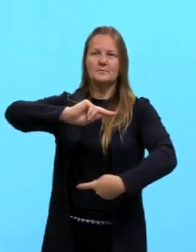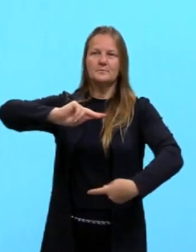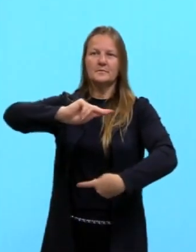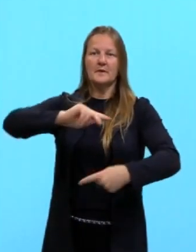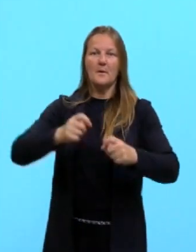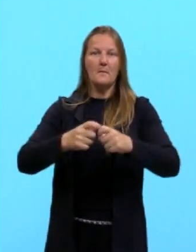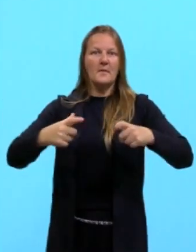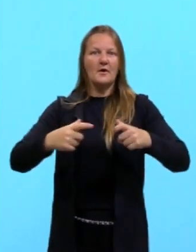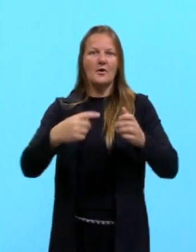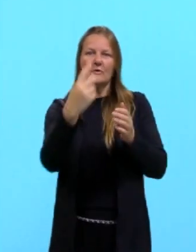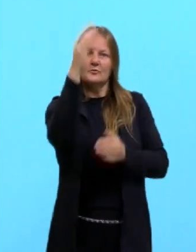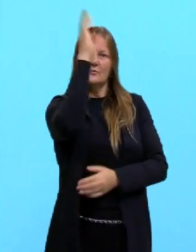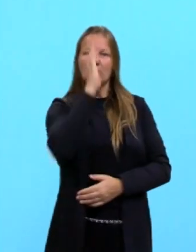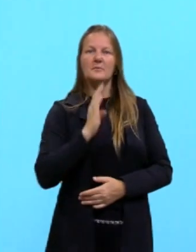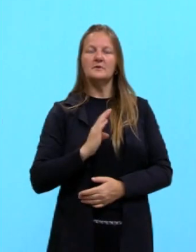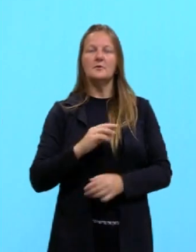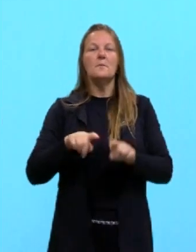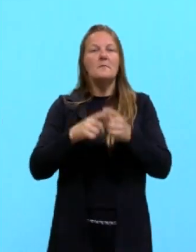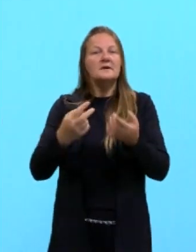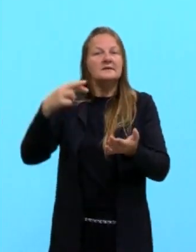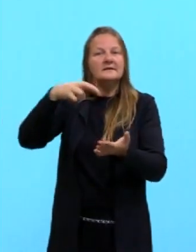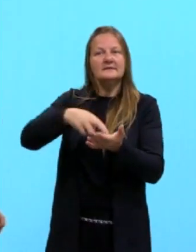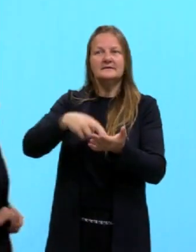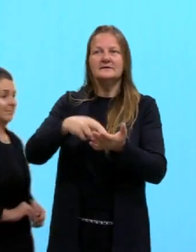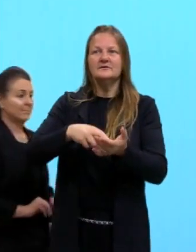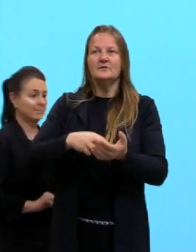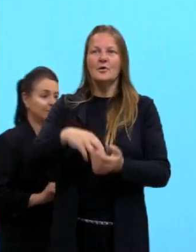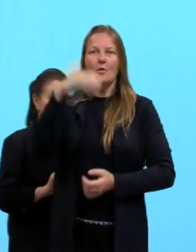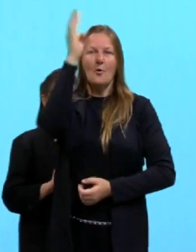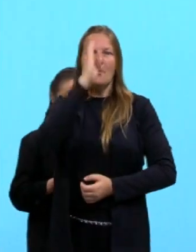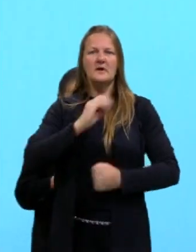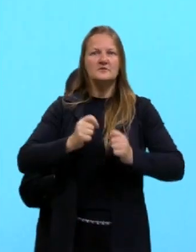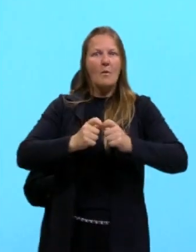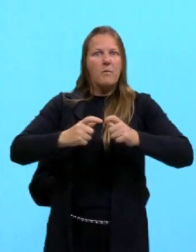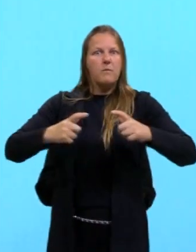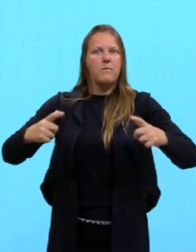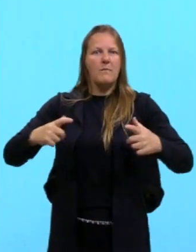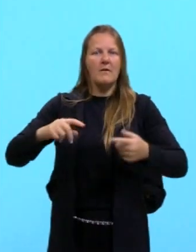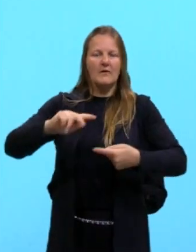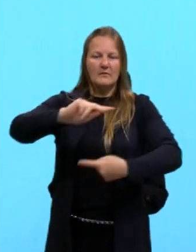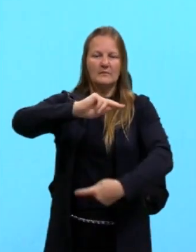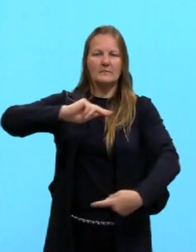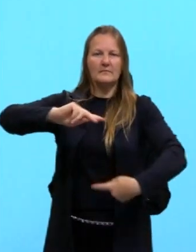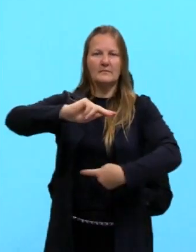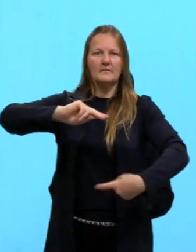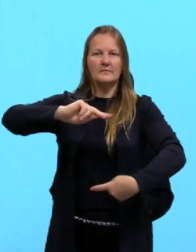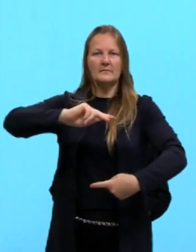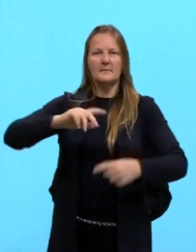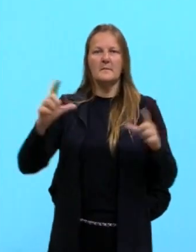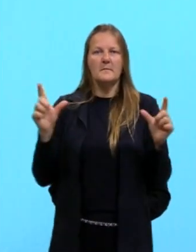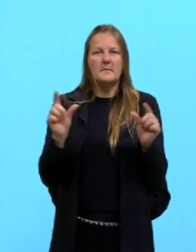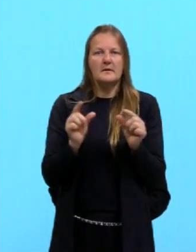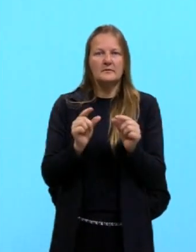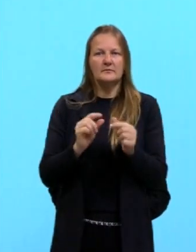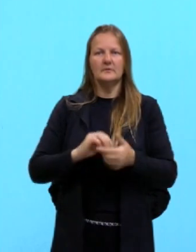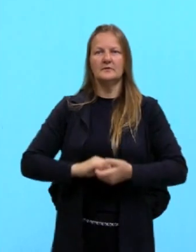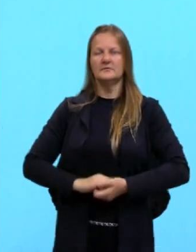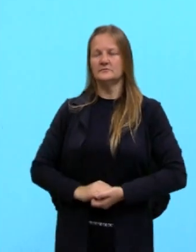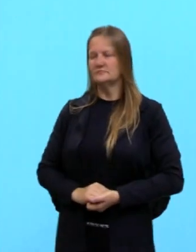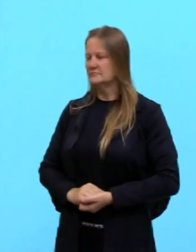Brasil. Agora, se a gente for para a realidade, olha o tamanho do Brasil e olha o tamanho da Groenlândia. Essa é a questão